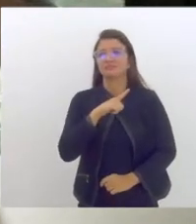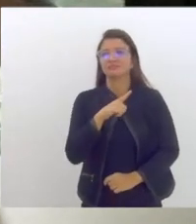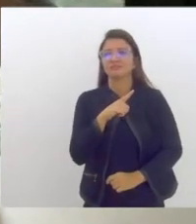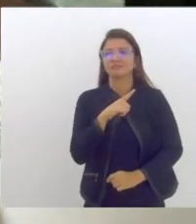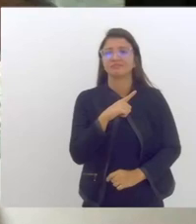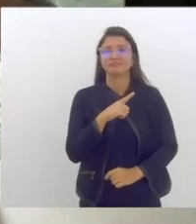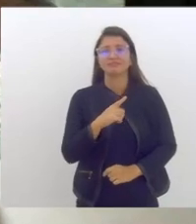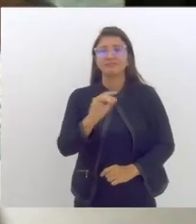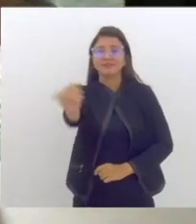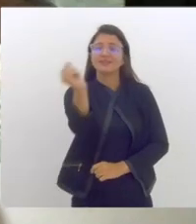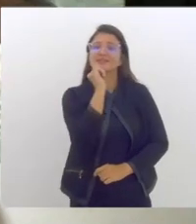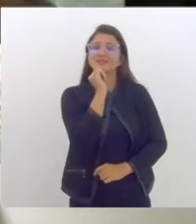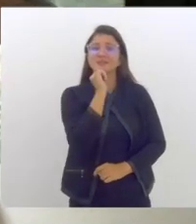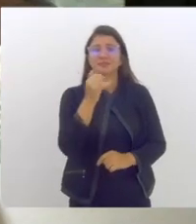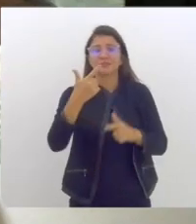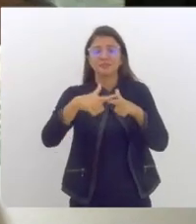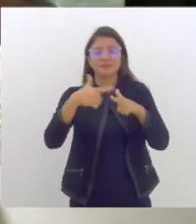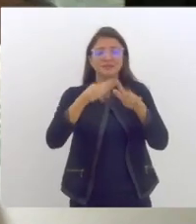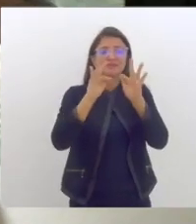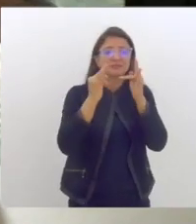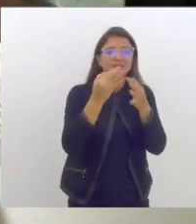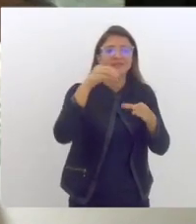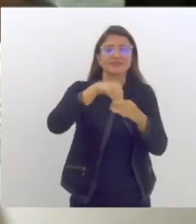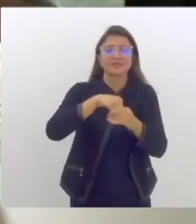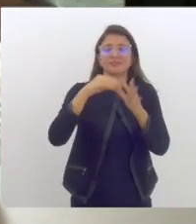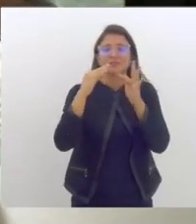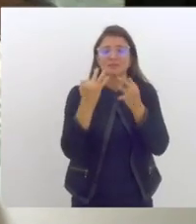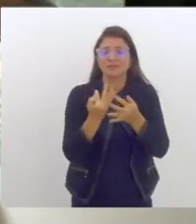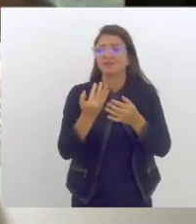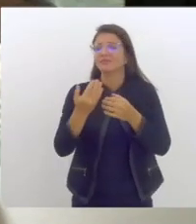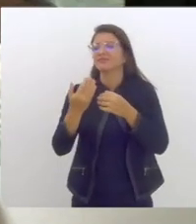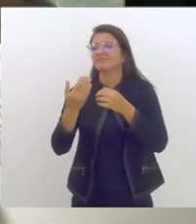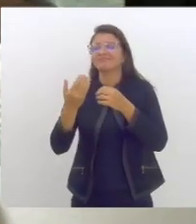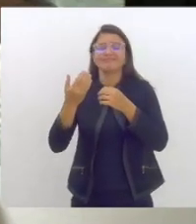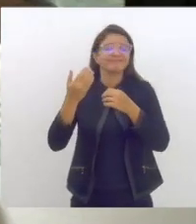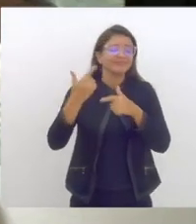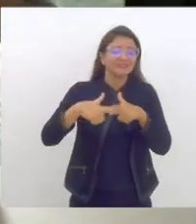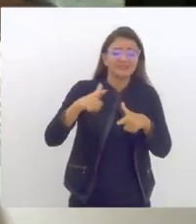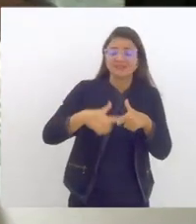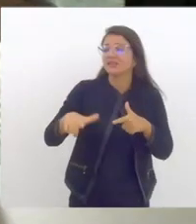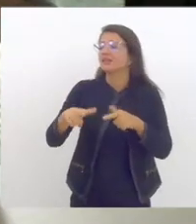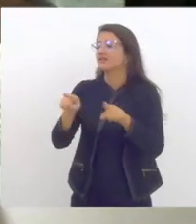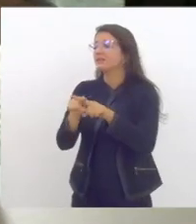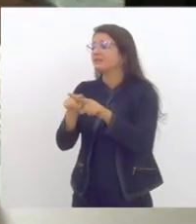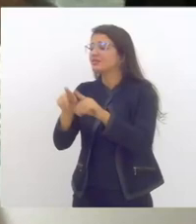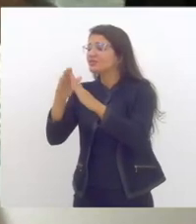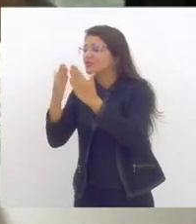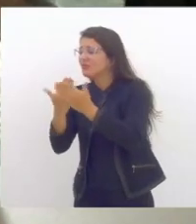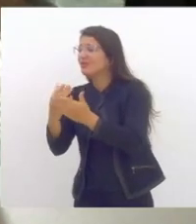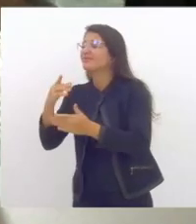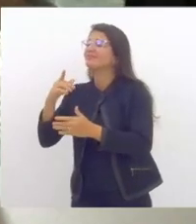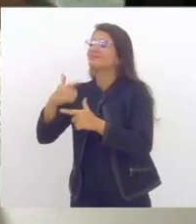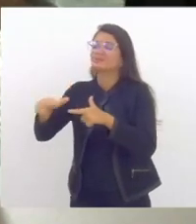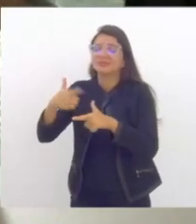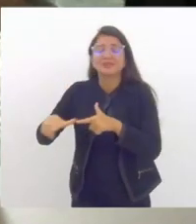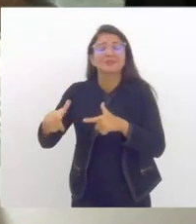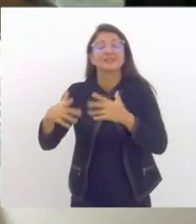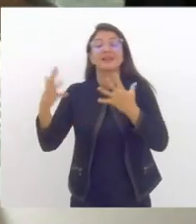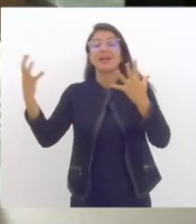somatório entre os problemas familiares, os problemas em casa e a vida acadêmica que por si só já é complexa e complicada acredito que